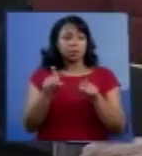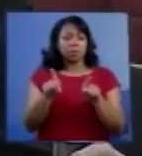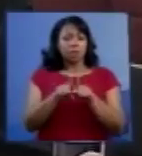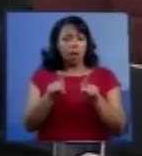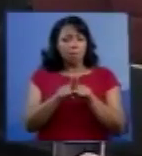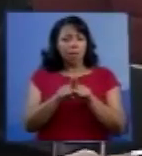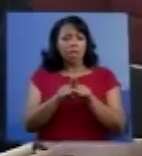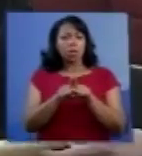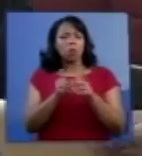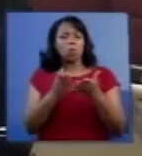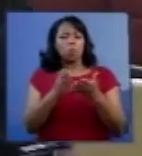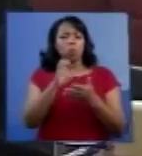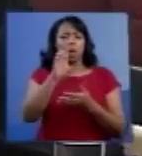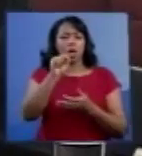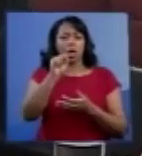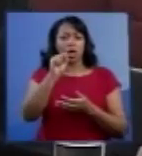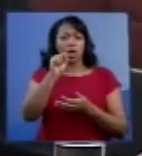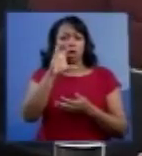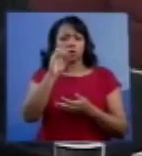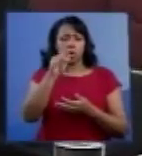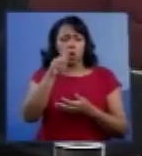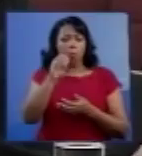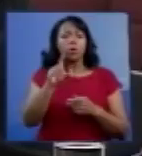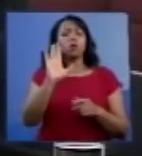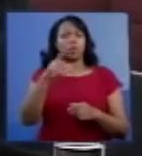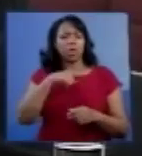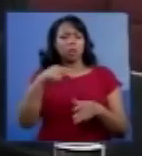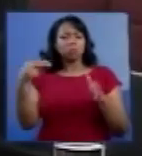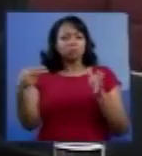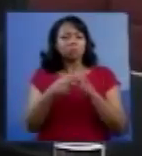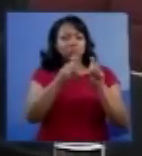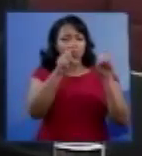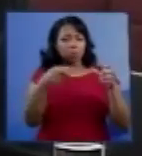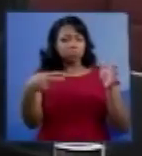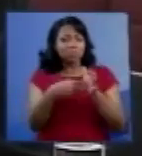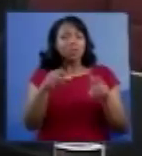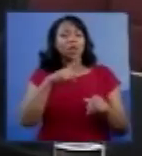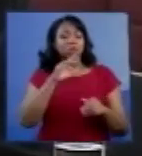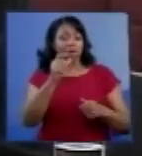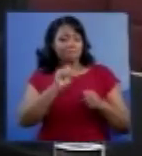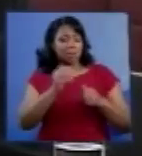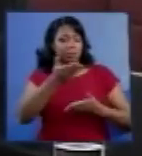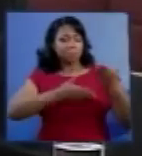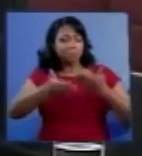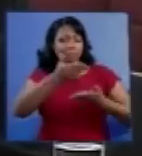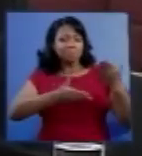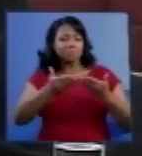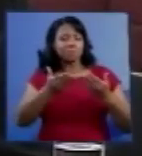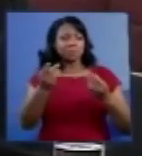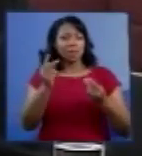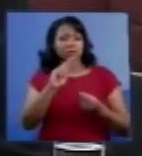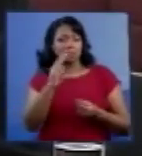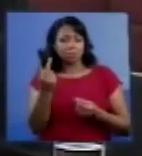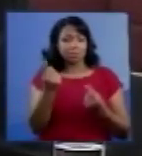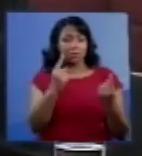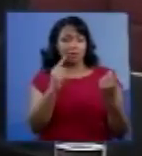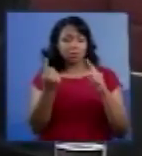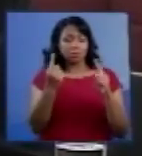o escopo, mas eu tenho no meu pendrive, faz o esquema desta relação com